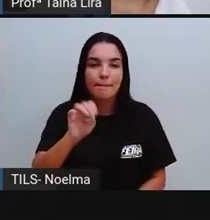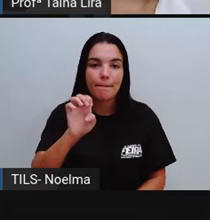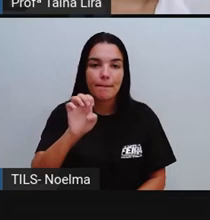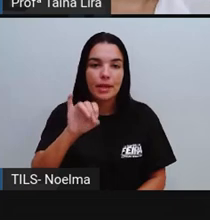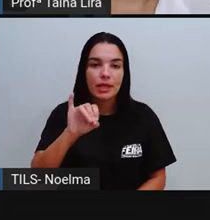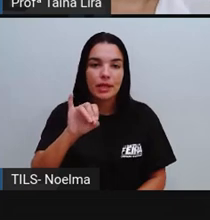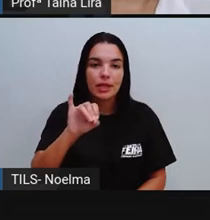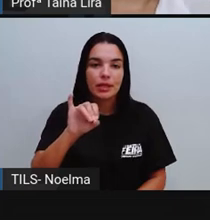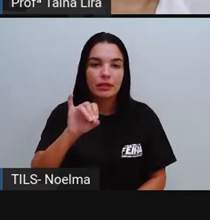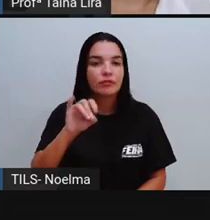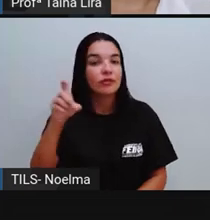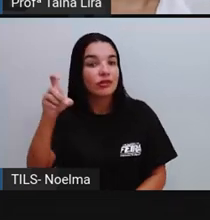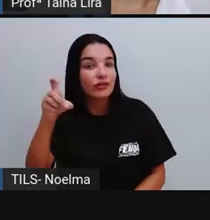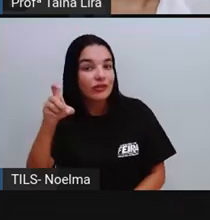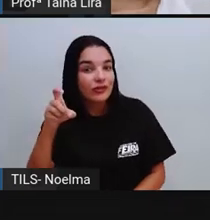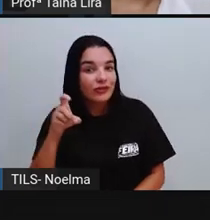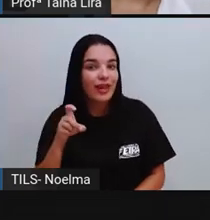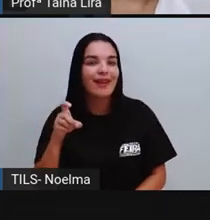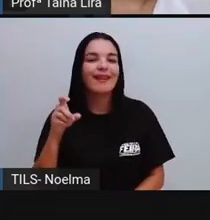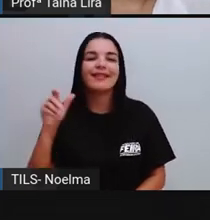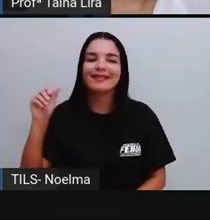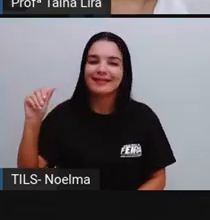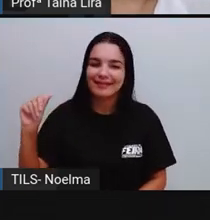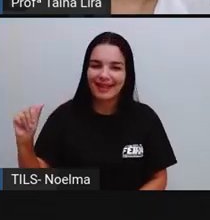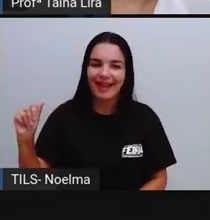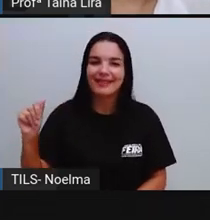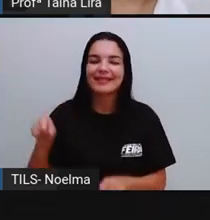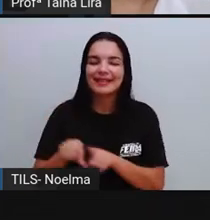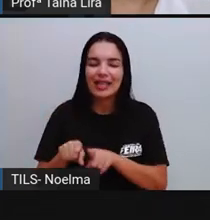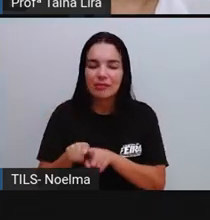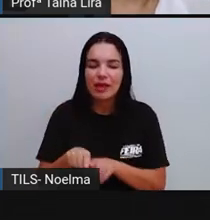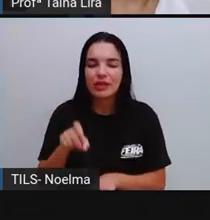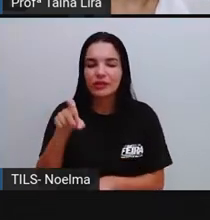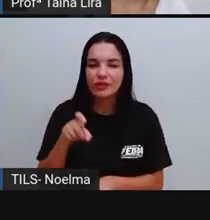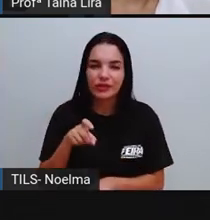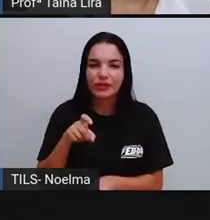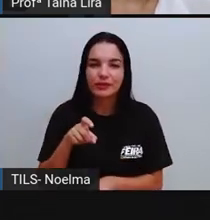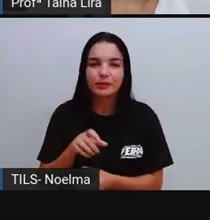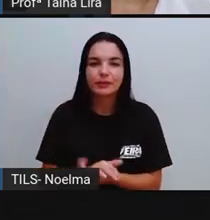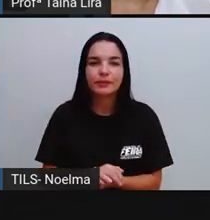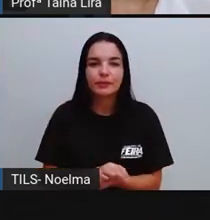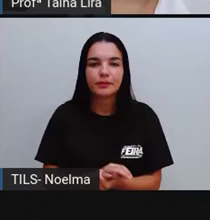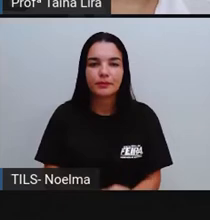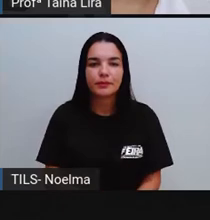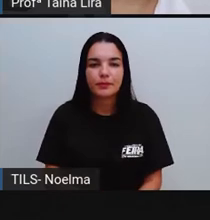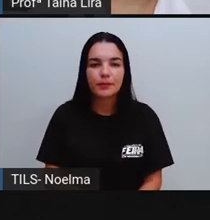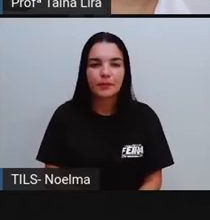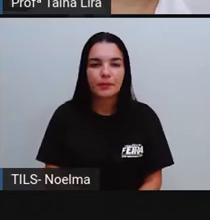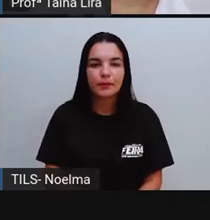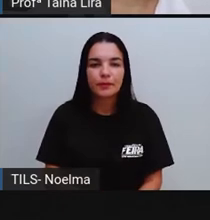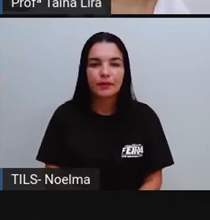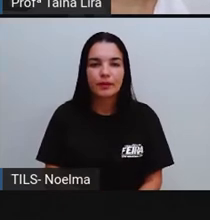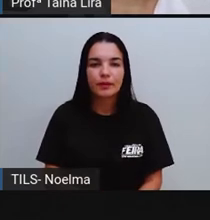Ameixa também estava lá na nossa tabela, Não foi? Quem lembra? Ameixa,